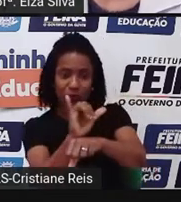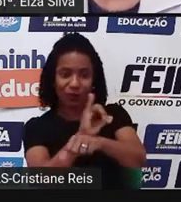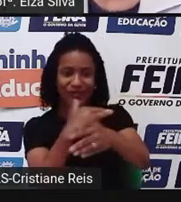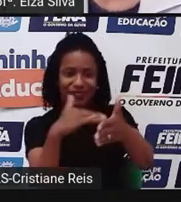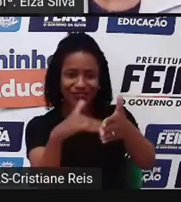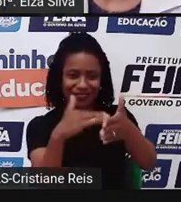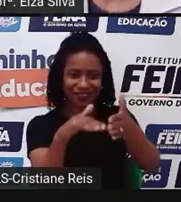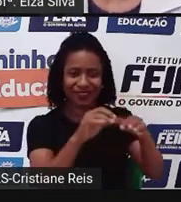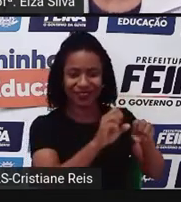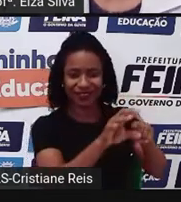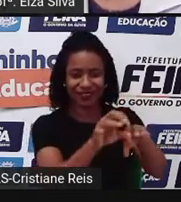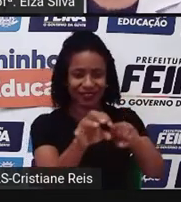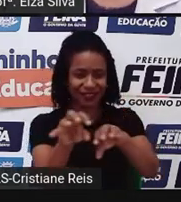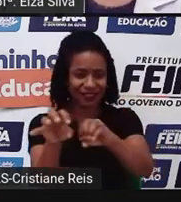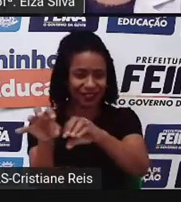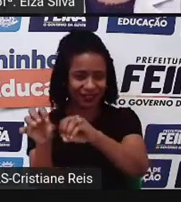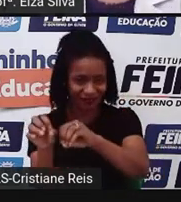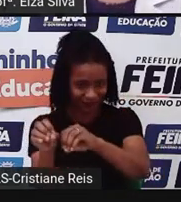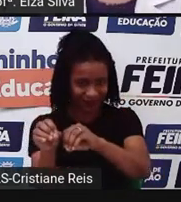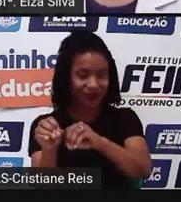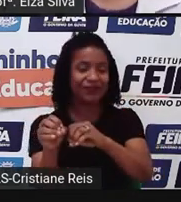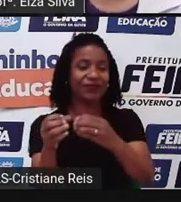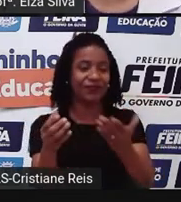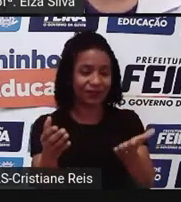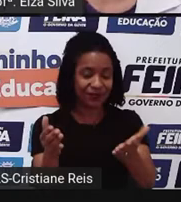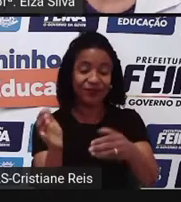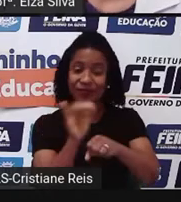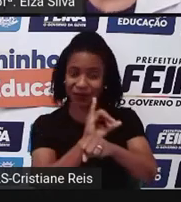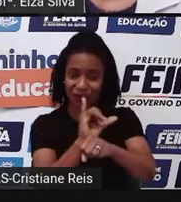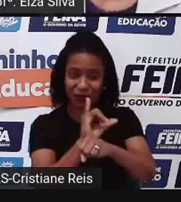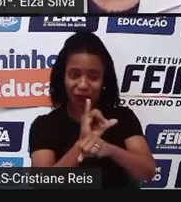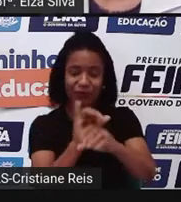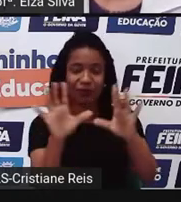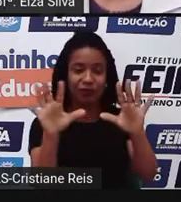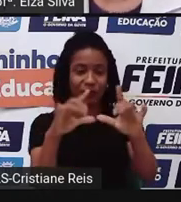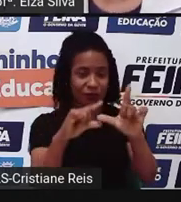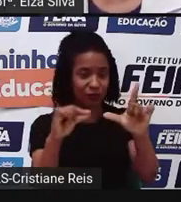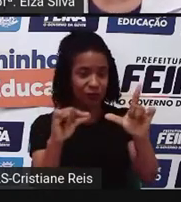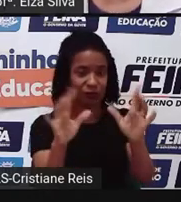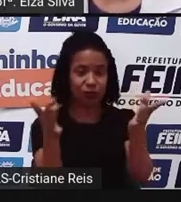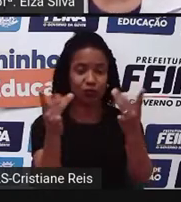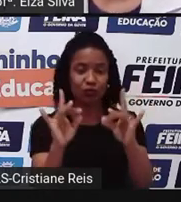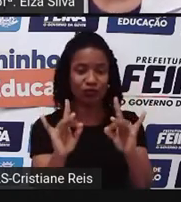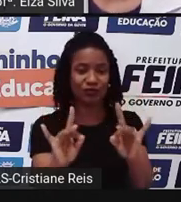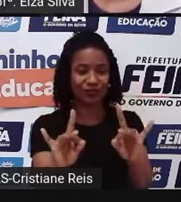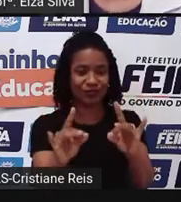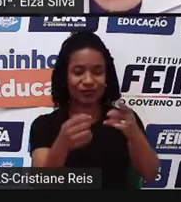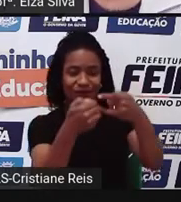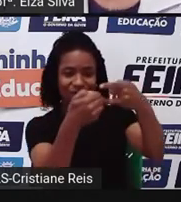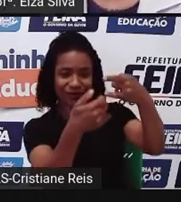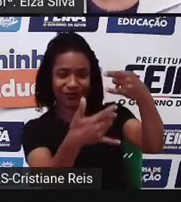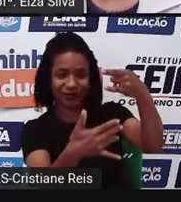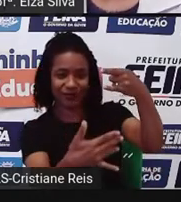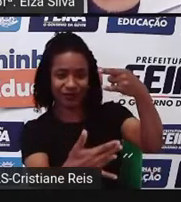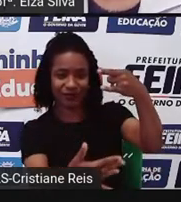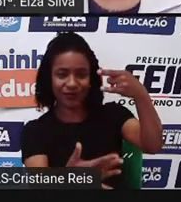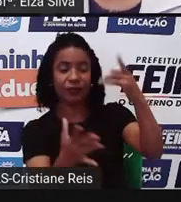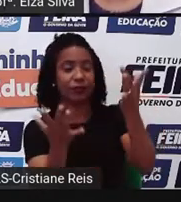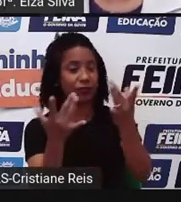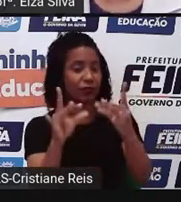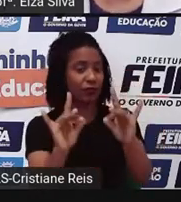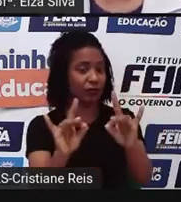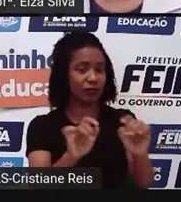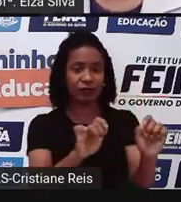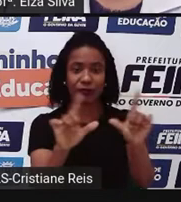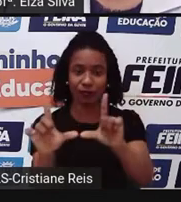no canal da Seduc, quer dizer, no YouTube, no campo comentários. Até mesmo porque, no